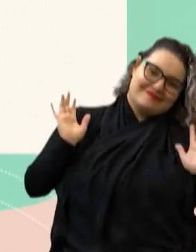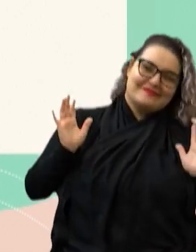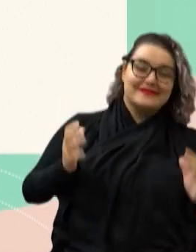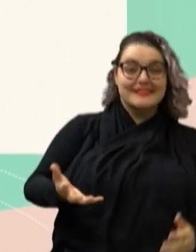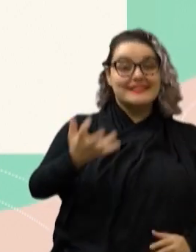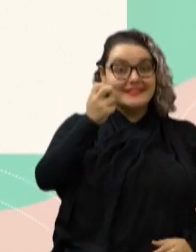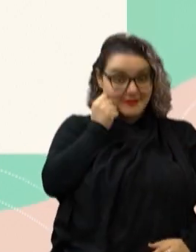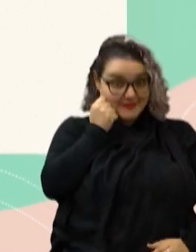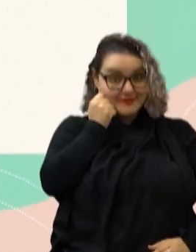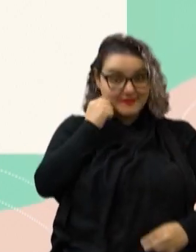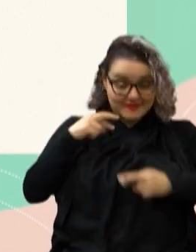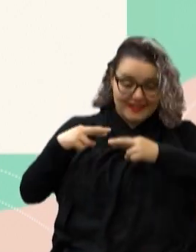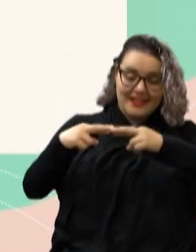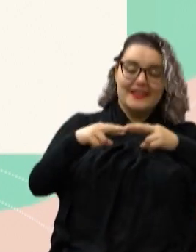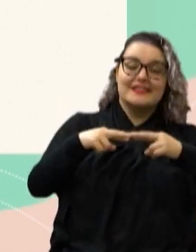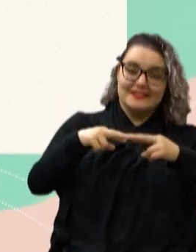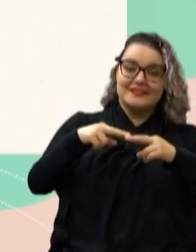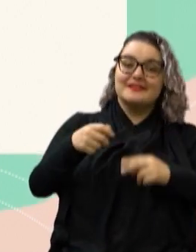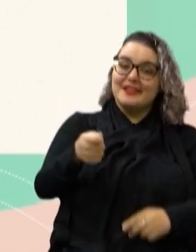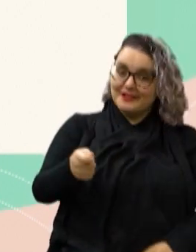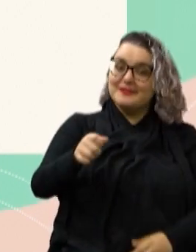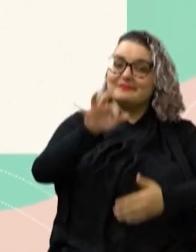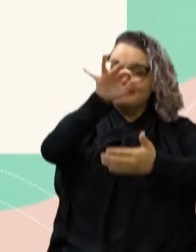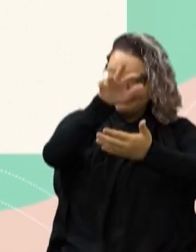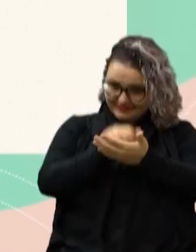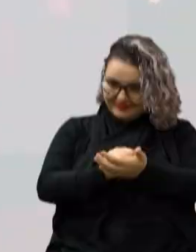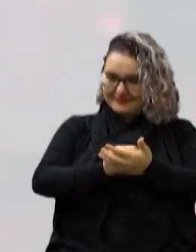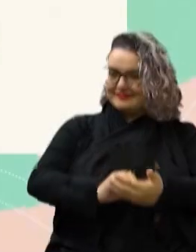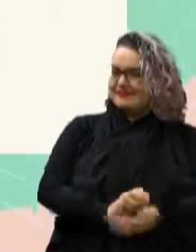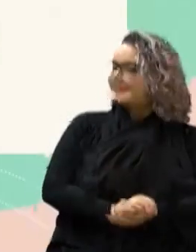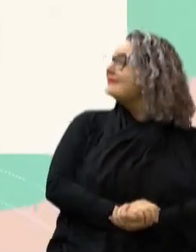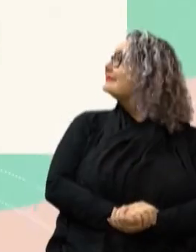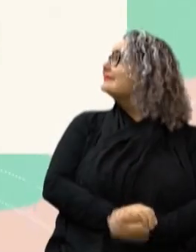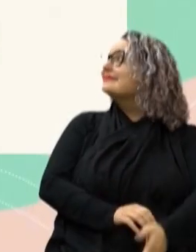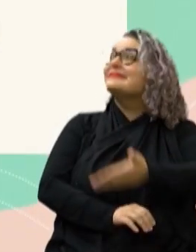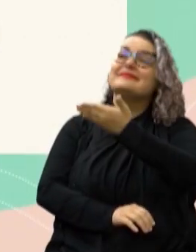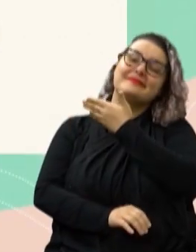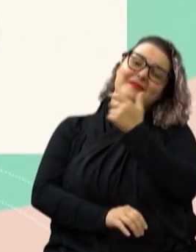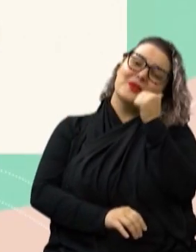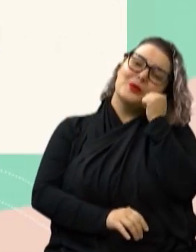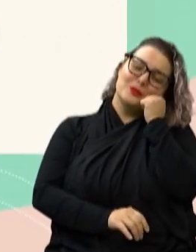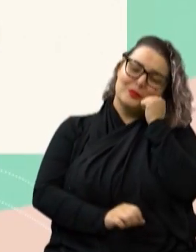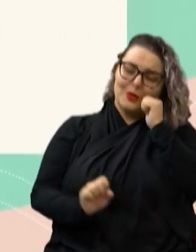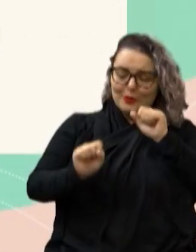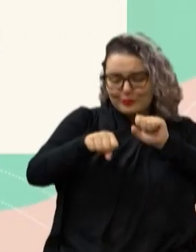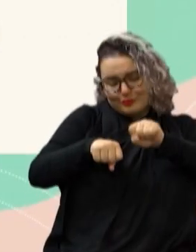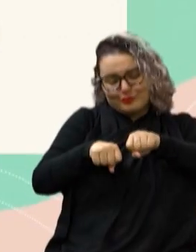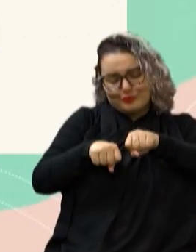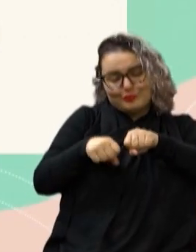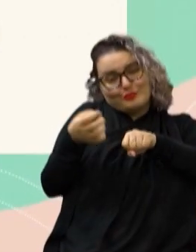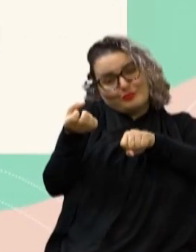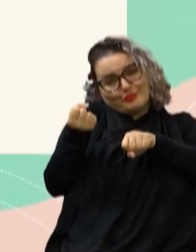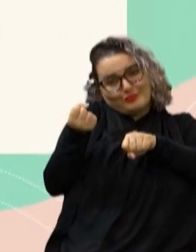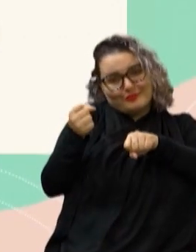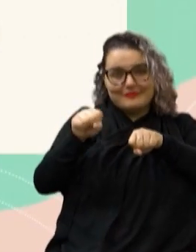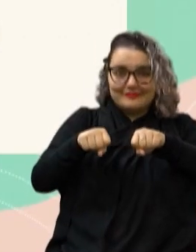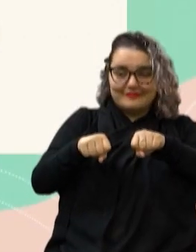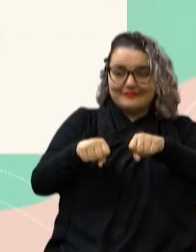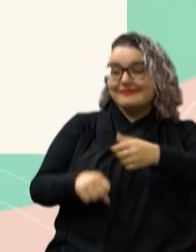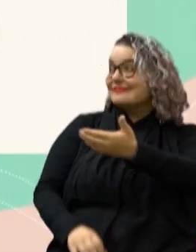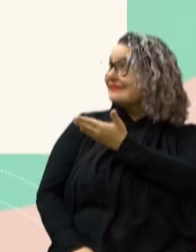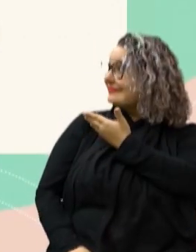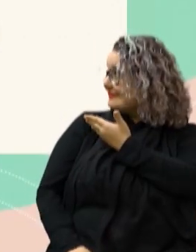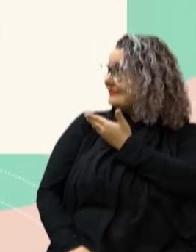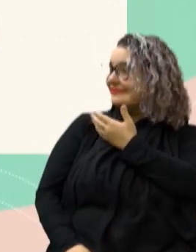nas redes sociais da associação e preencha o formulário Essa linda cachorrinha de patinhas brancas se chama